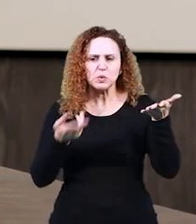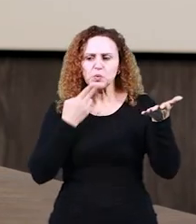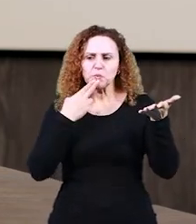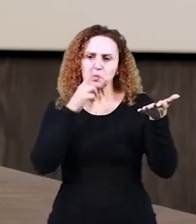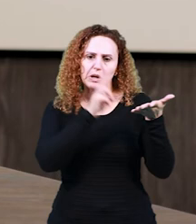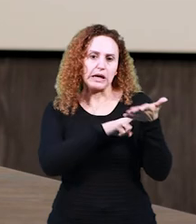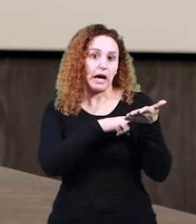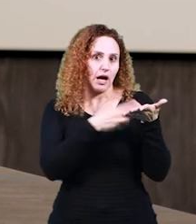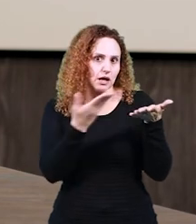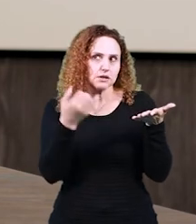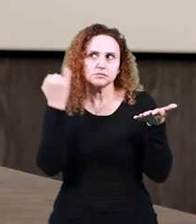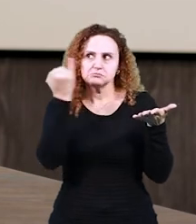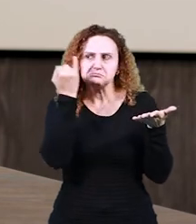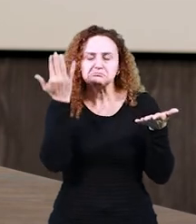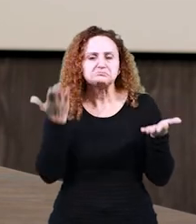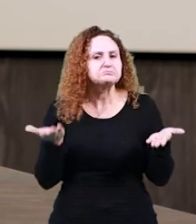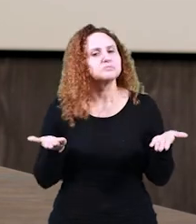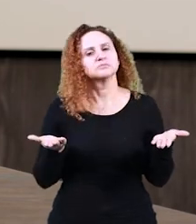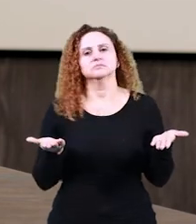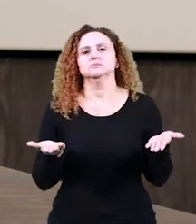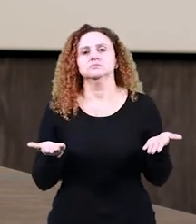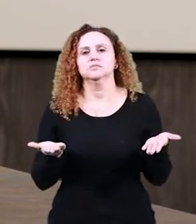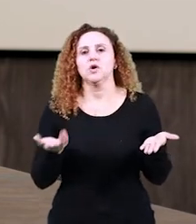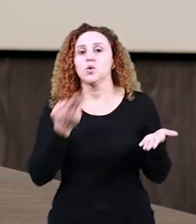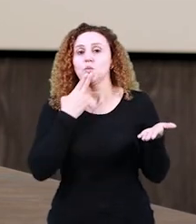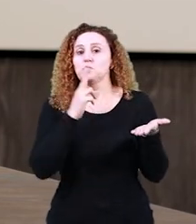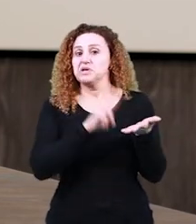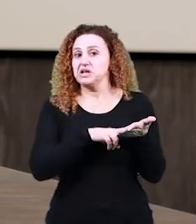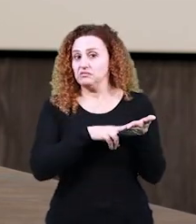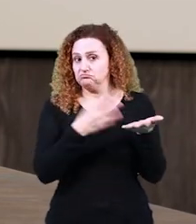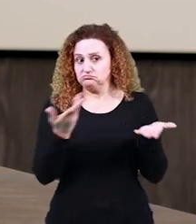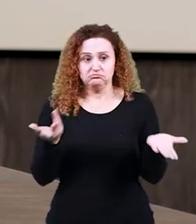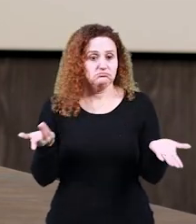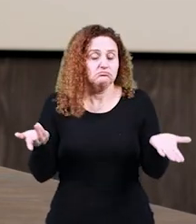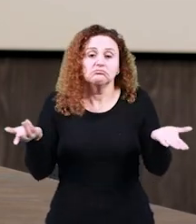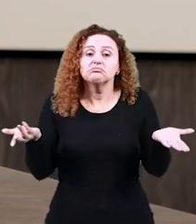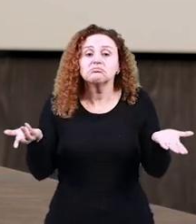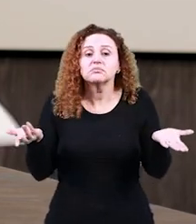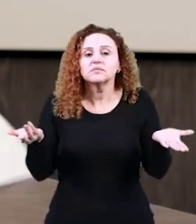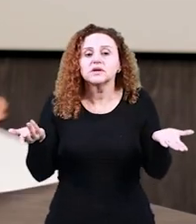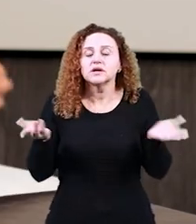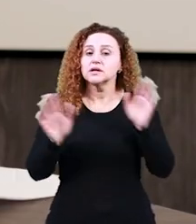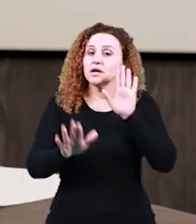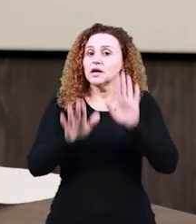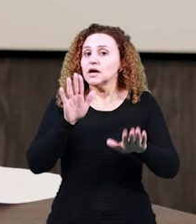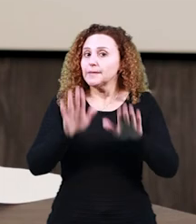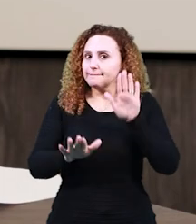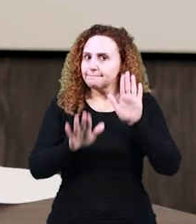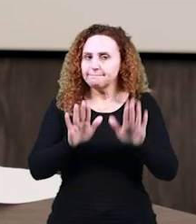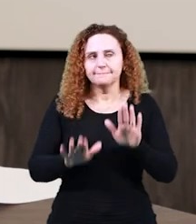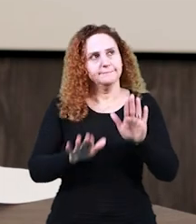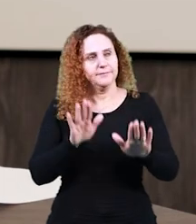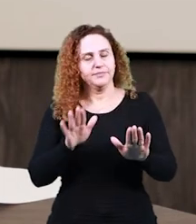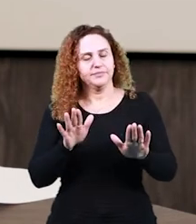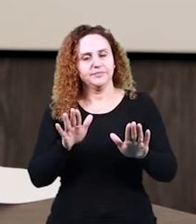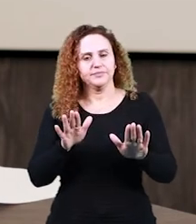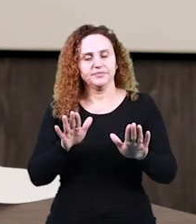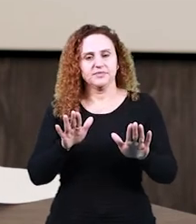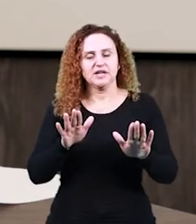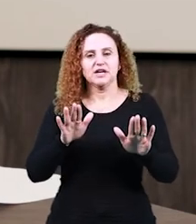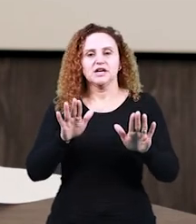numa carta para uma autoridade, né? Ou num bilhete para um amigo. Então, quer dizer, eu vou adequar a